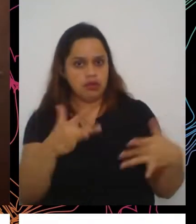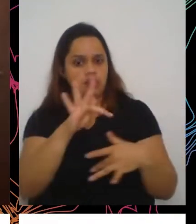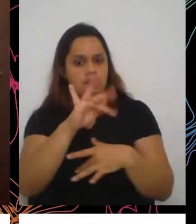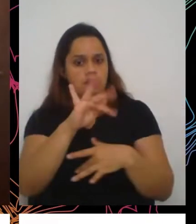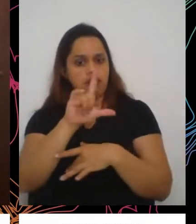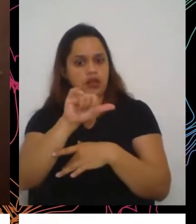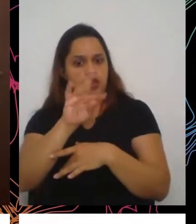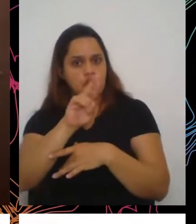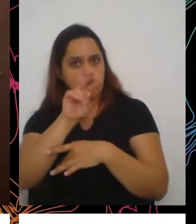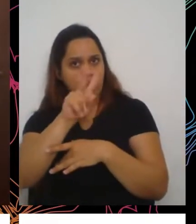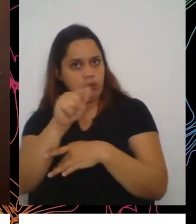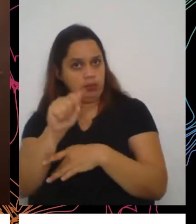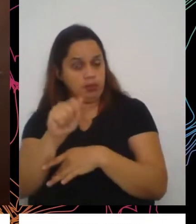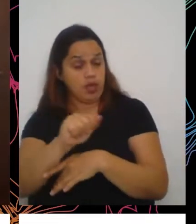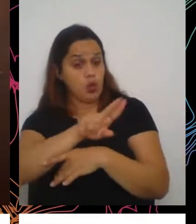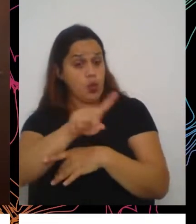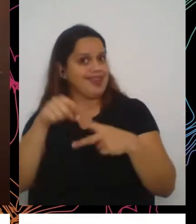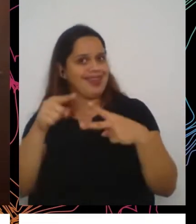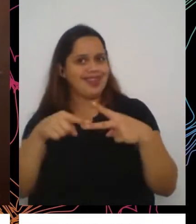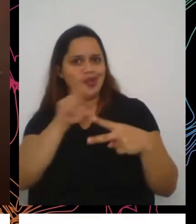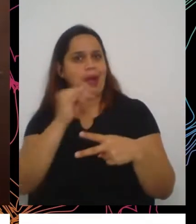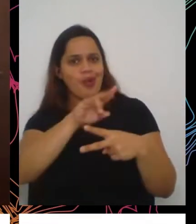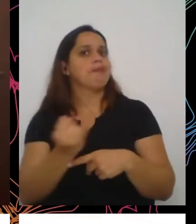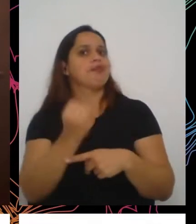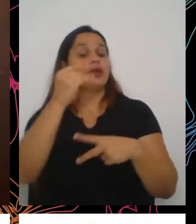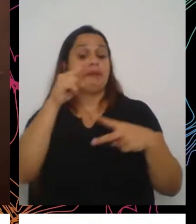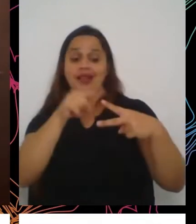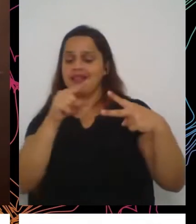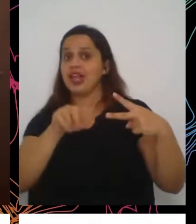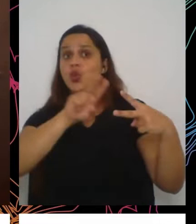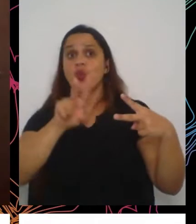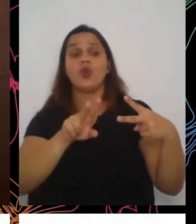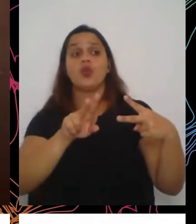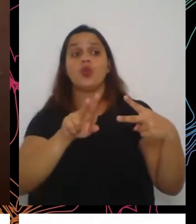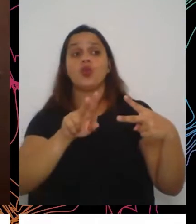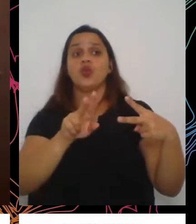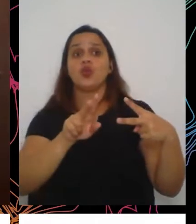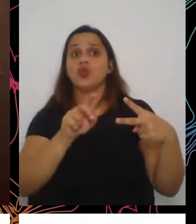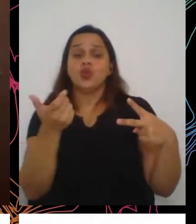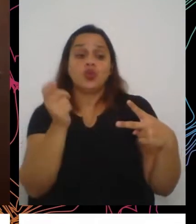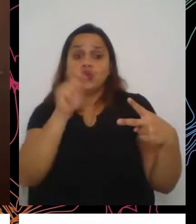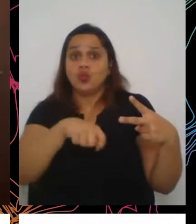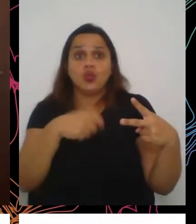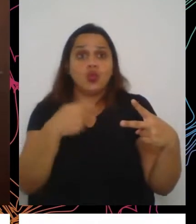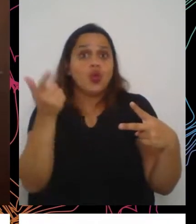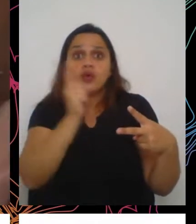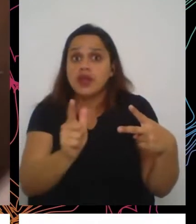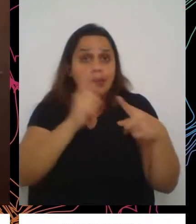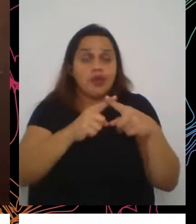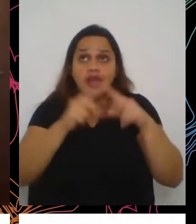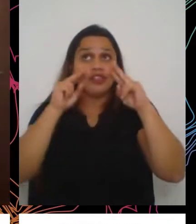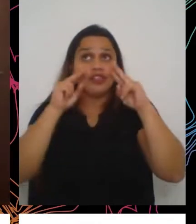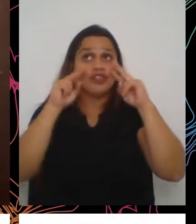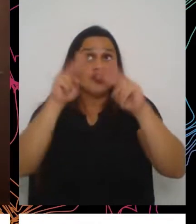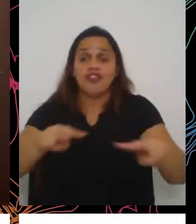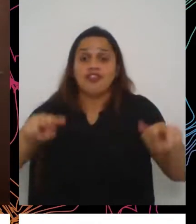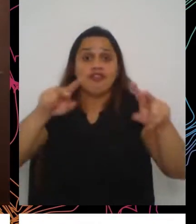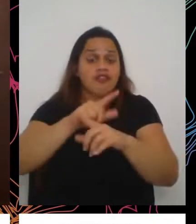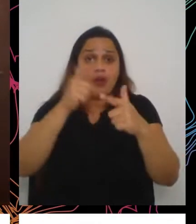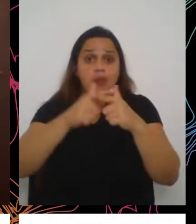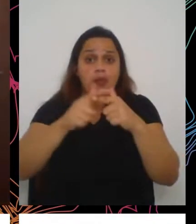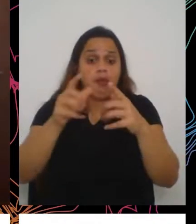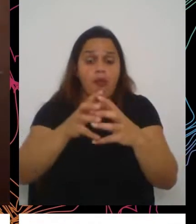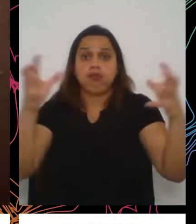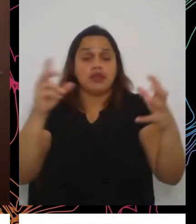não é importante, mas estamos dizendo que isso não é sustentável e não dá conta do tamanho do drama. Esses números que você